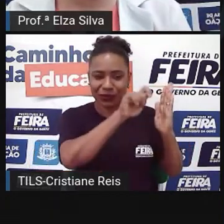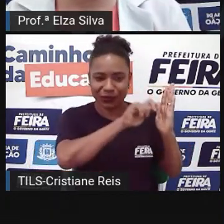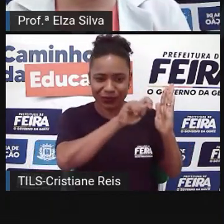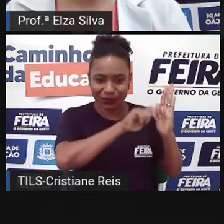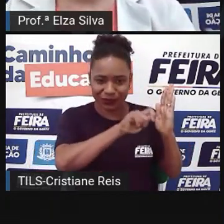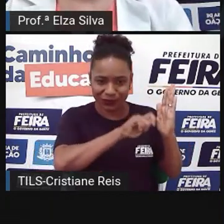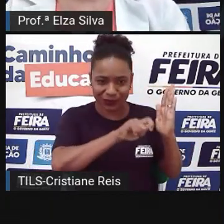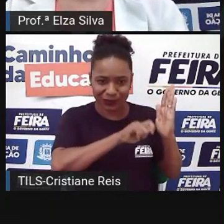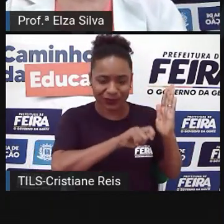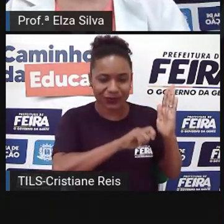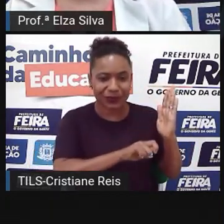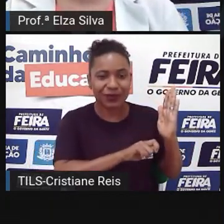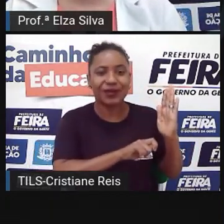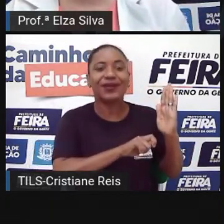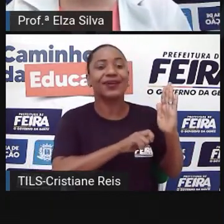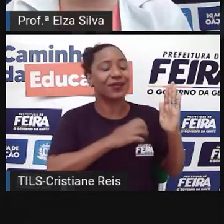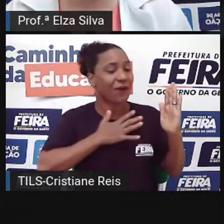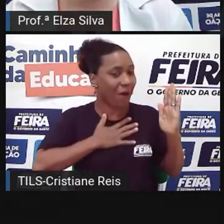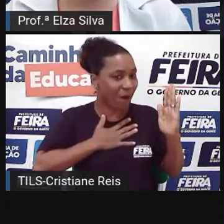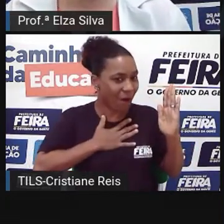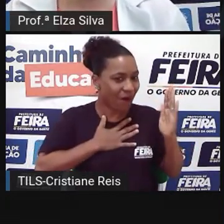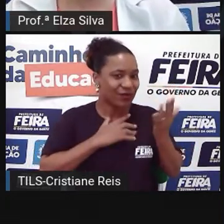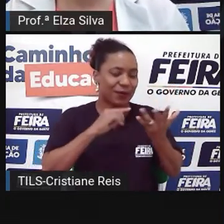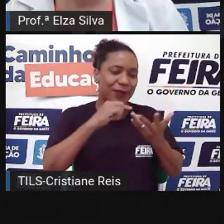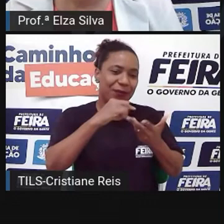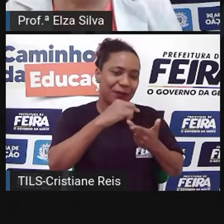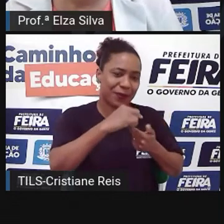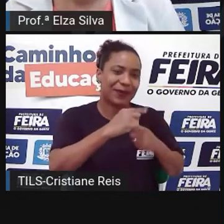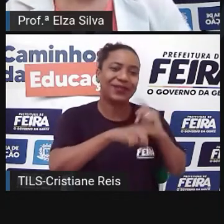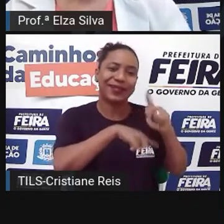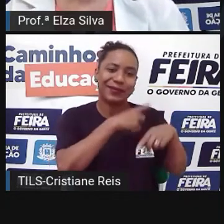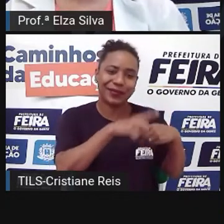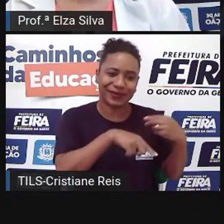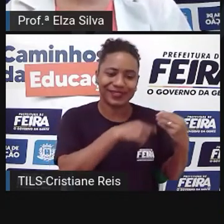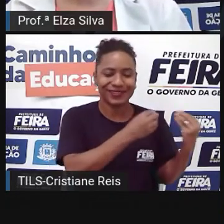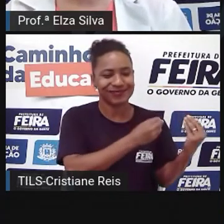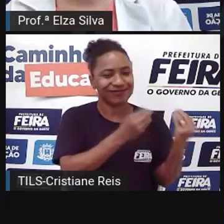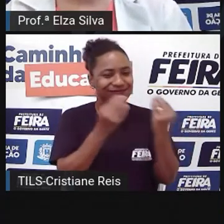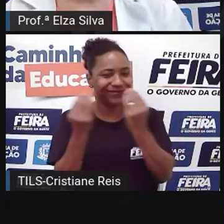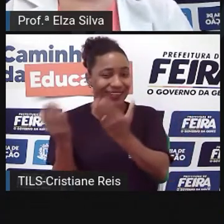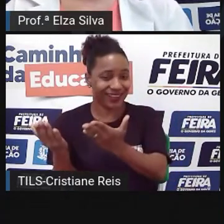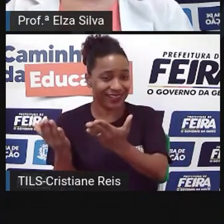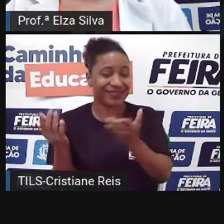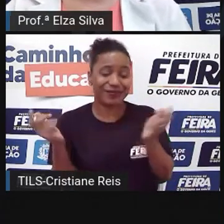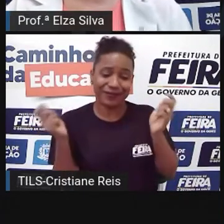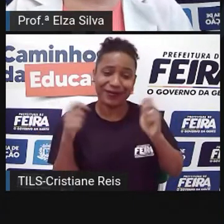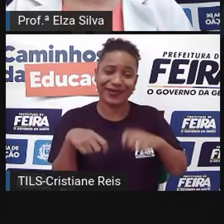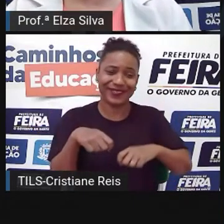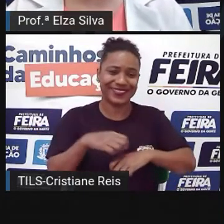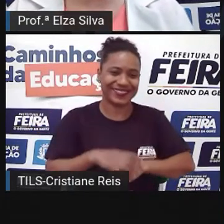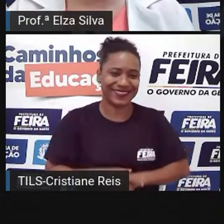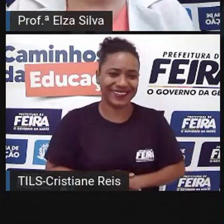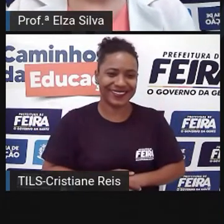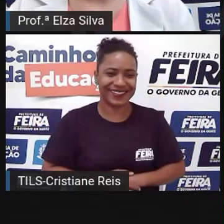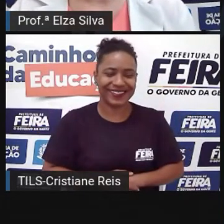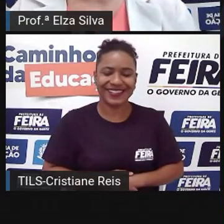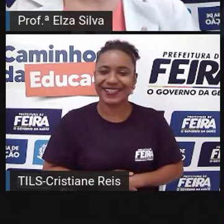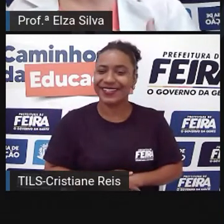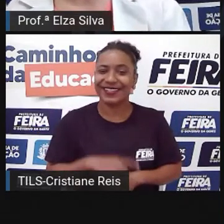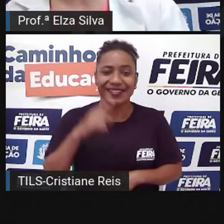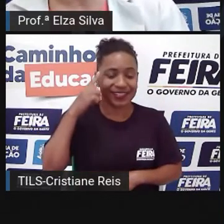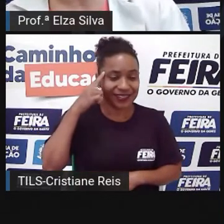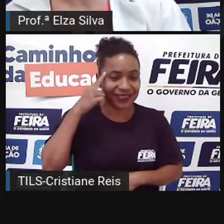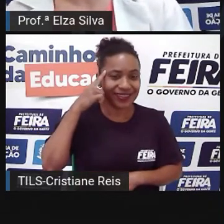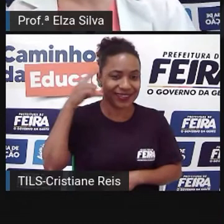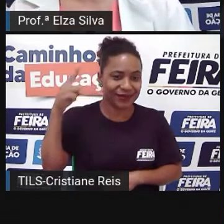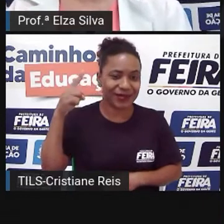gosta E mandar De presente De final de ano E para isto A gente relembra aqui Quais